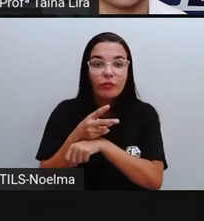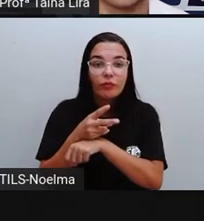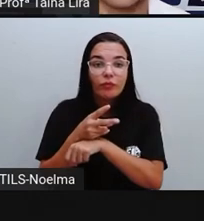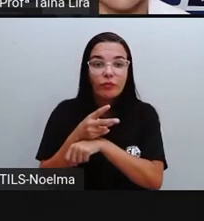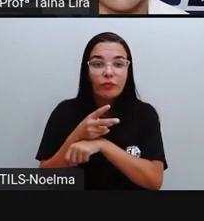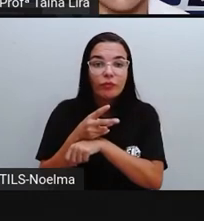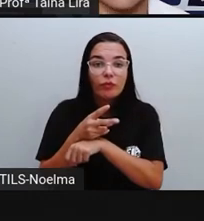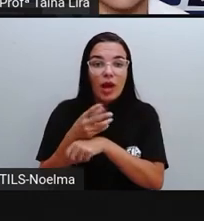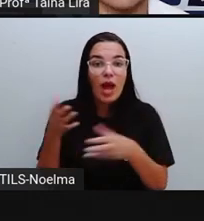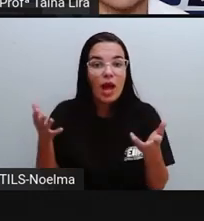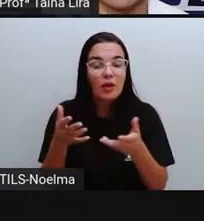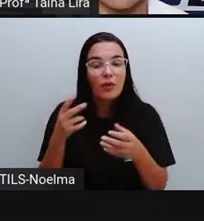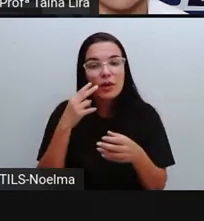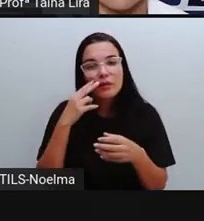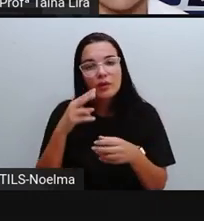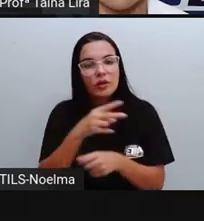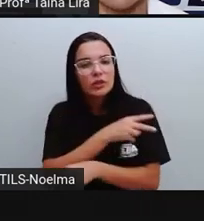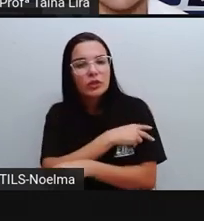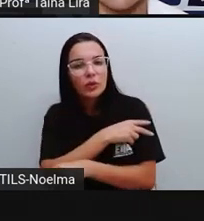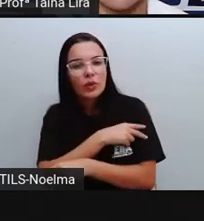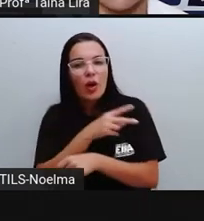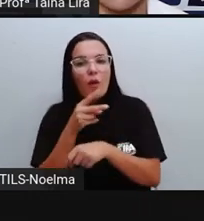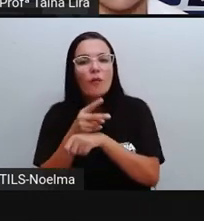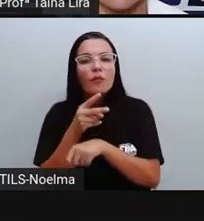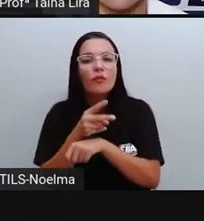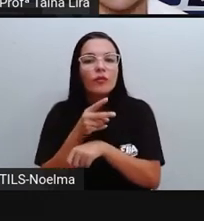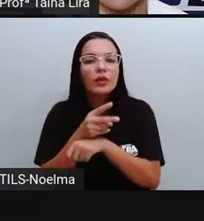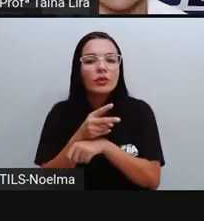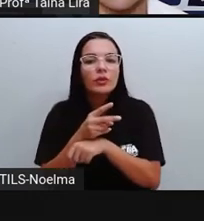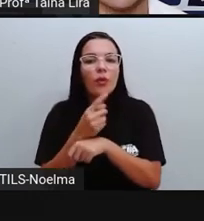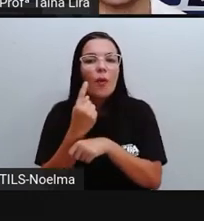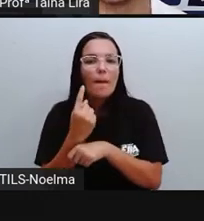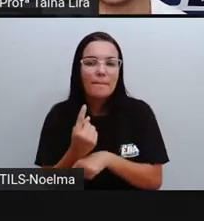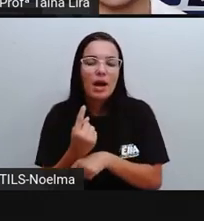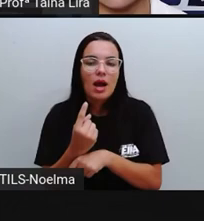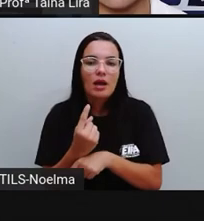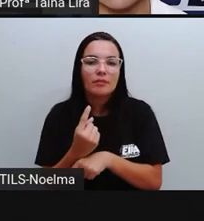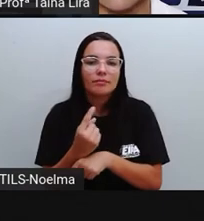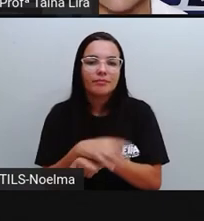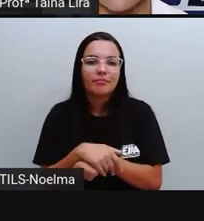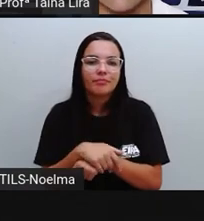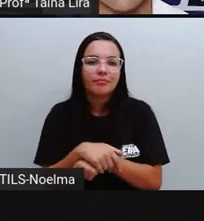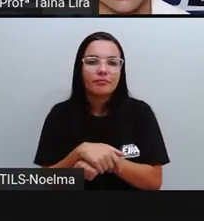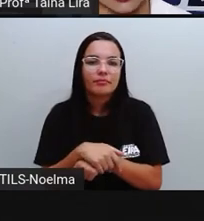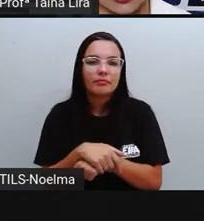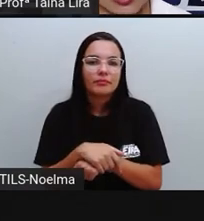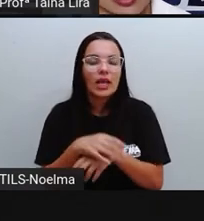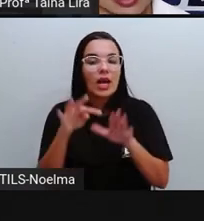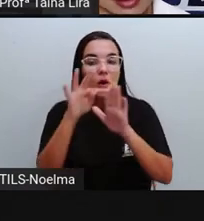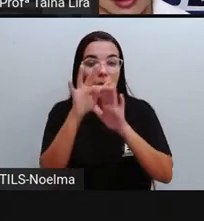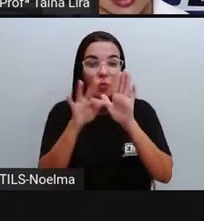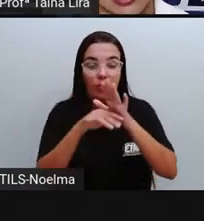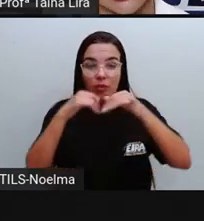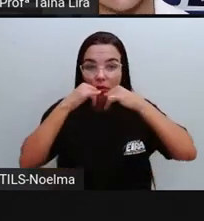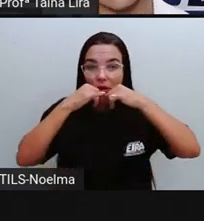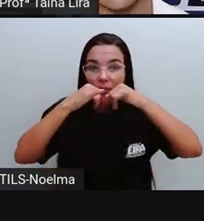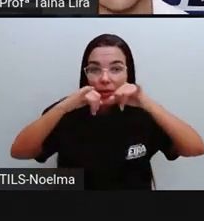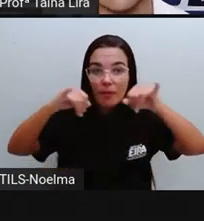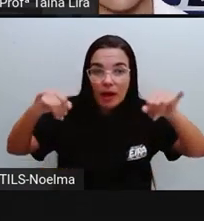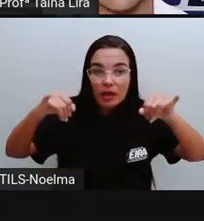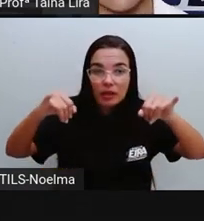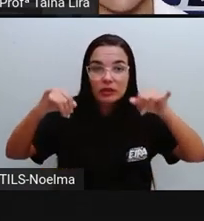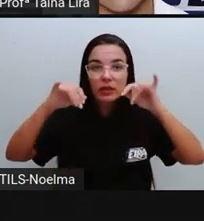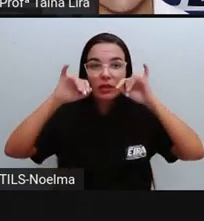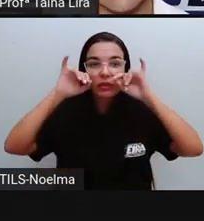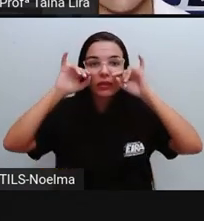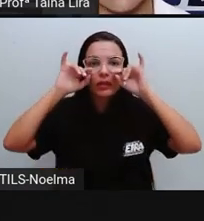Pronto. Aqui, segundo o ano, é o vídeo, ó, de uma... Um texto publicitário, né? Que é